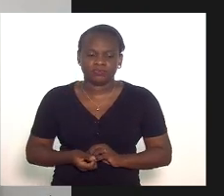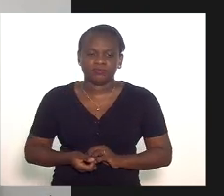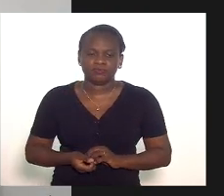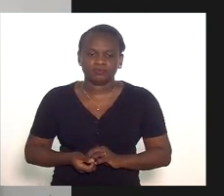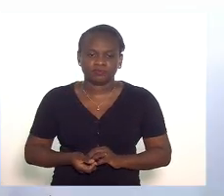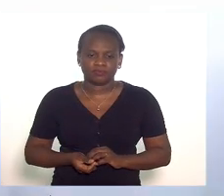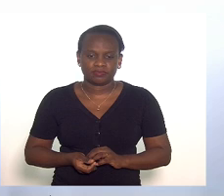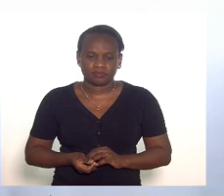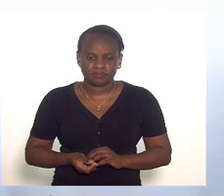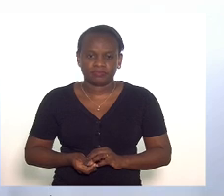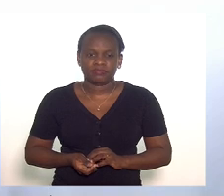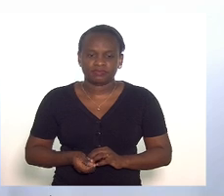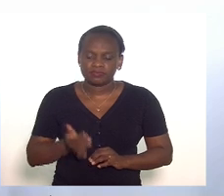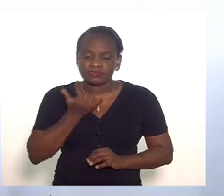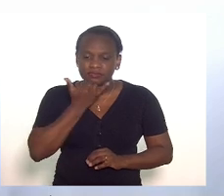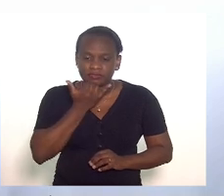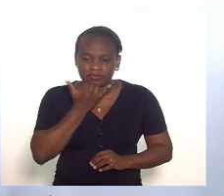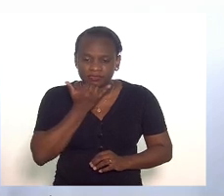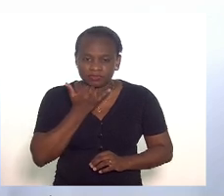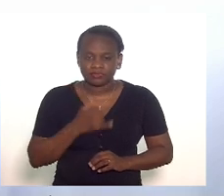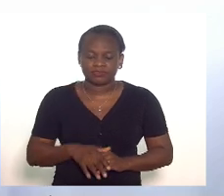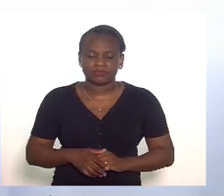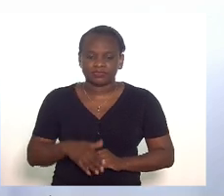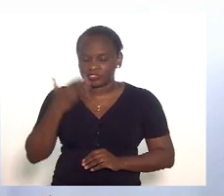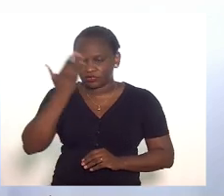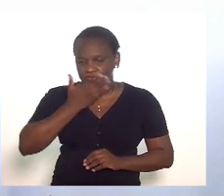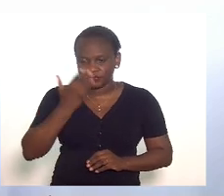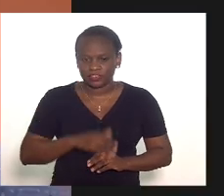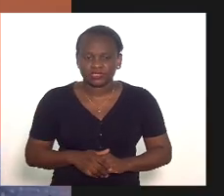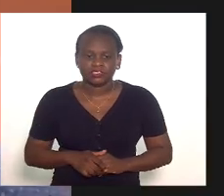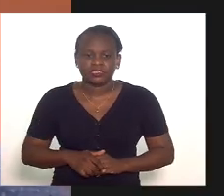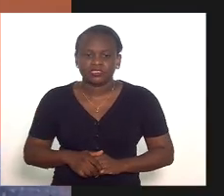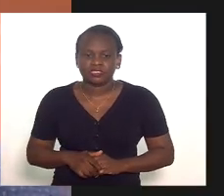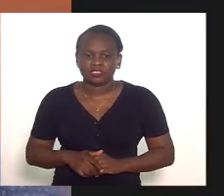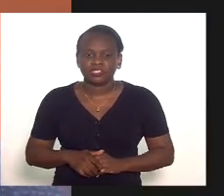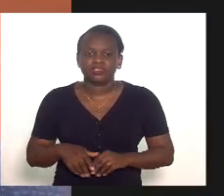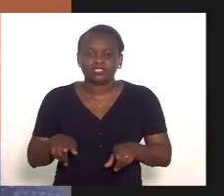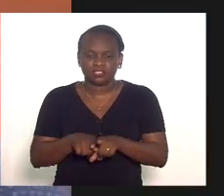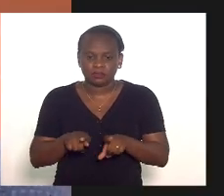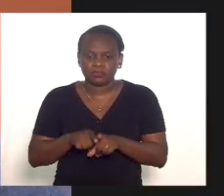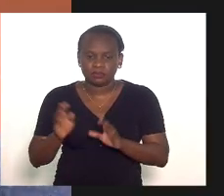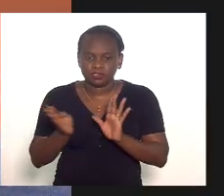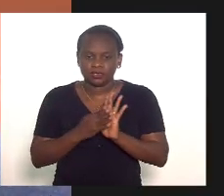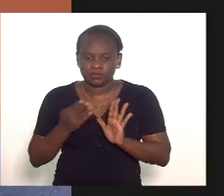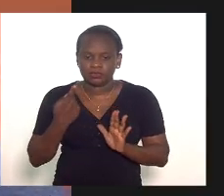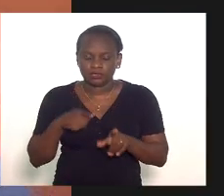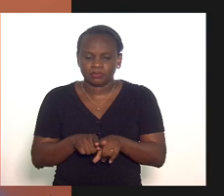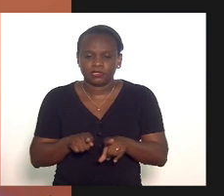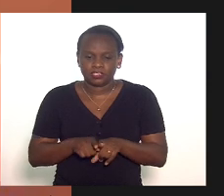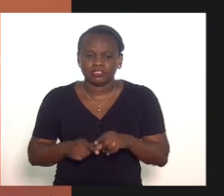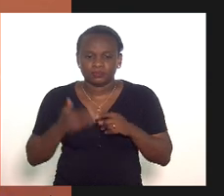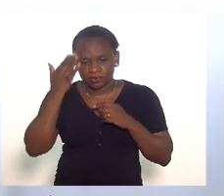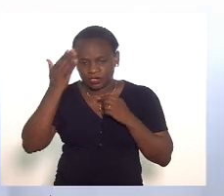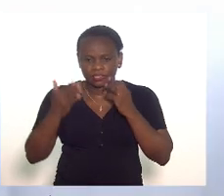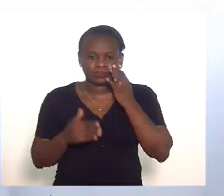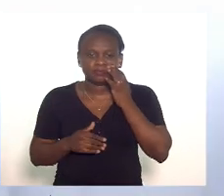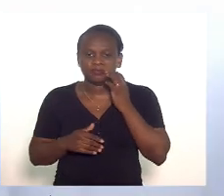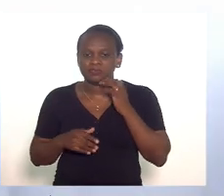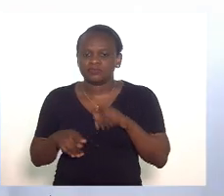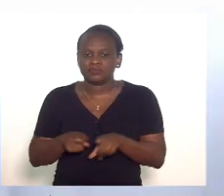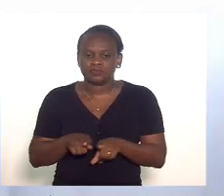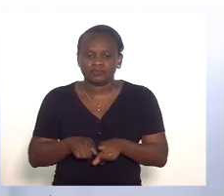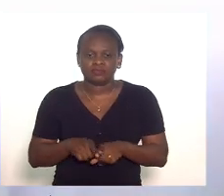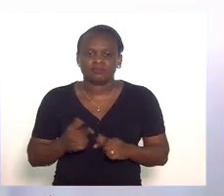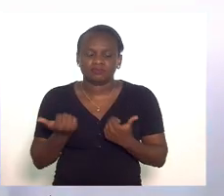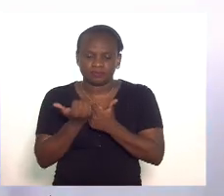Célia Jordão desculpe deputado eu não tinha revisto pode me anotar também obrigado também na